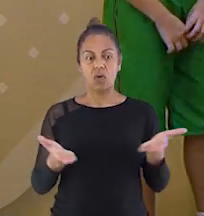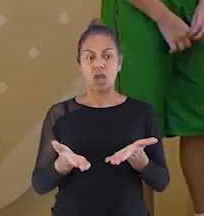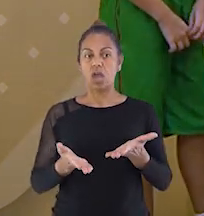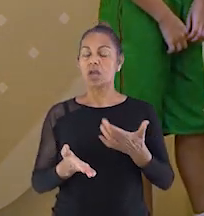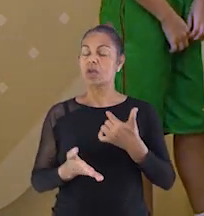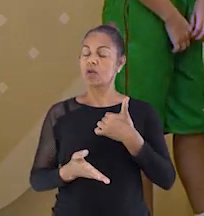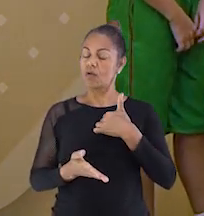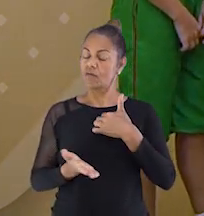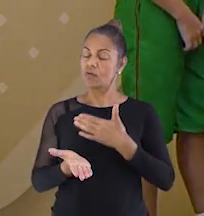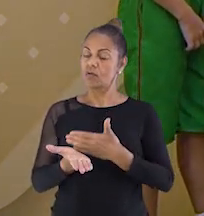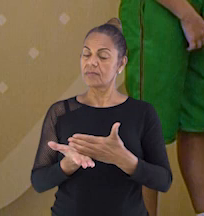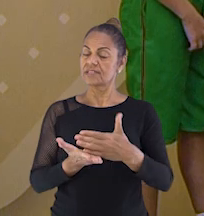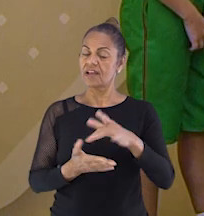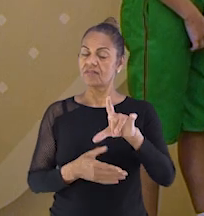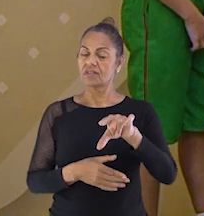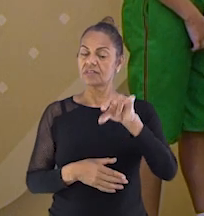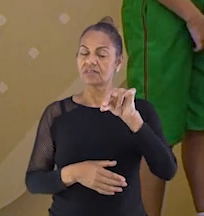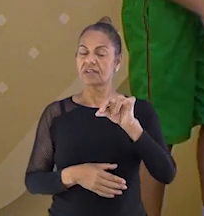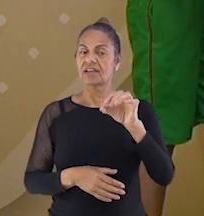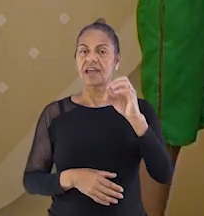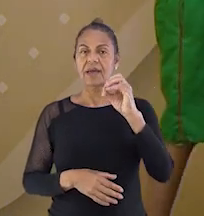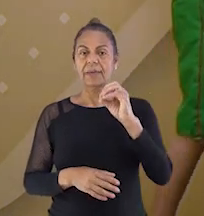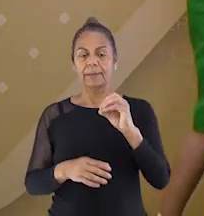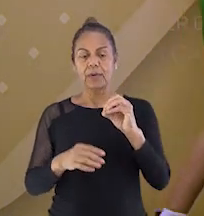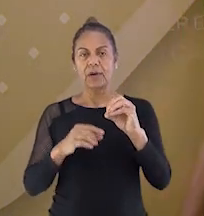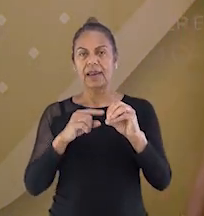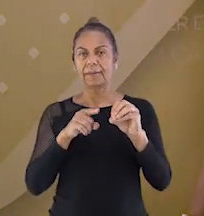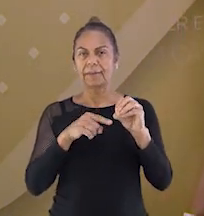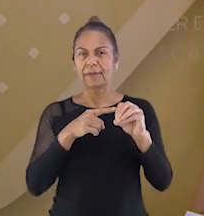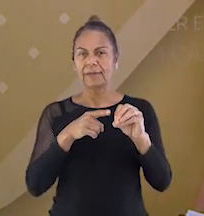começar, hein? Agora eu vou escolher bolinha.